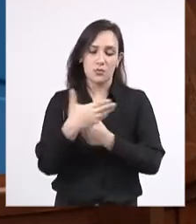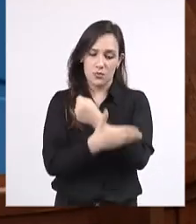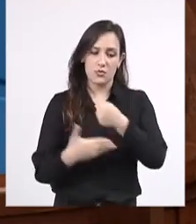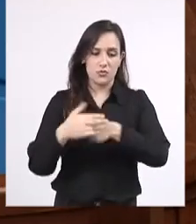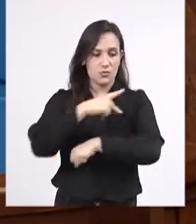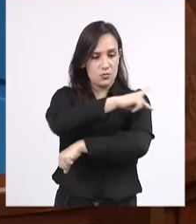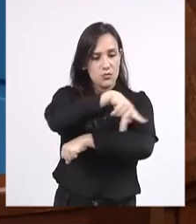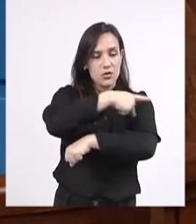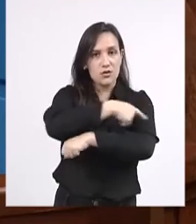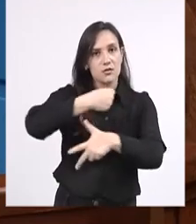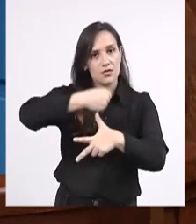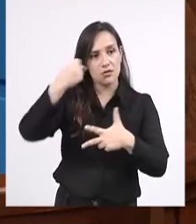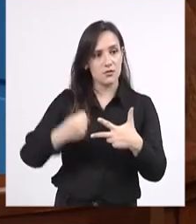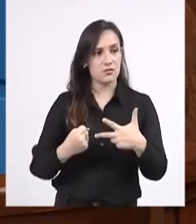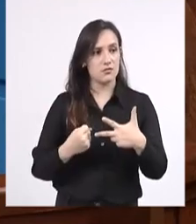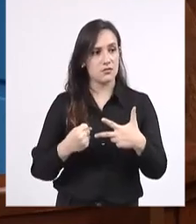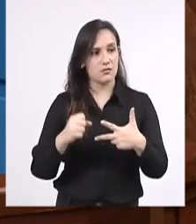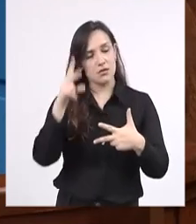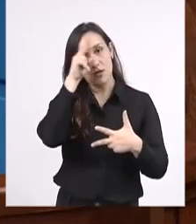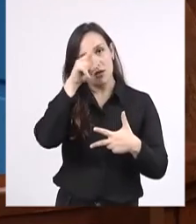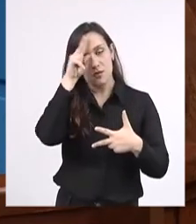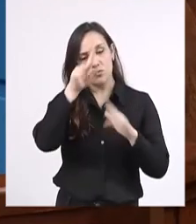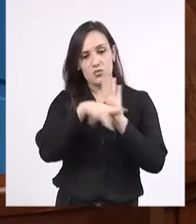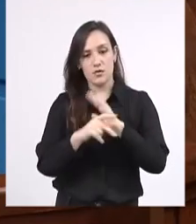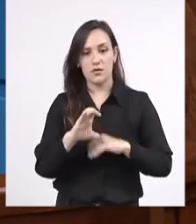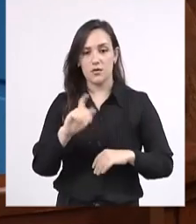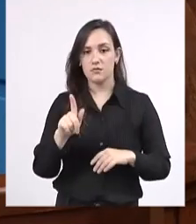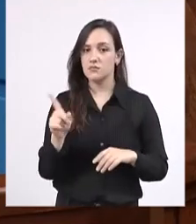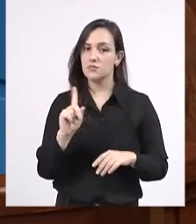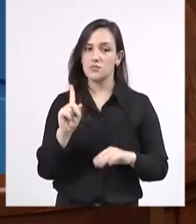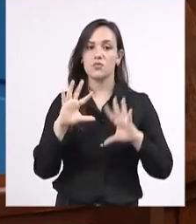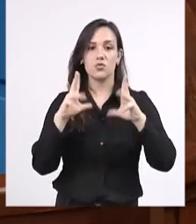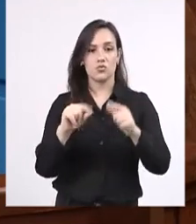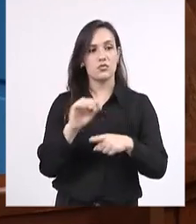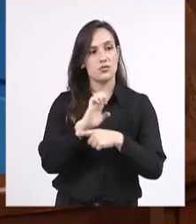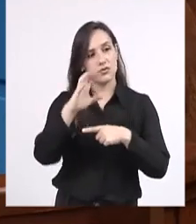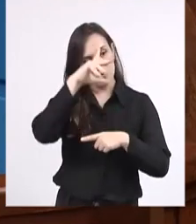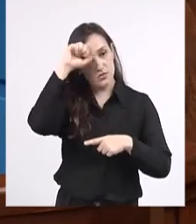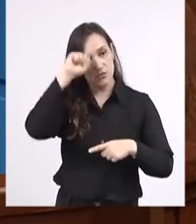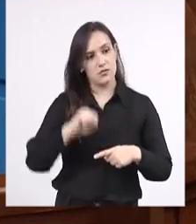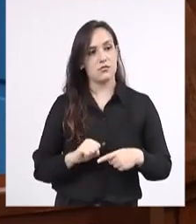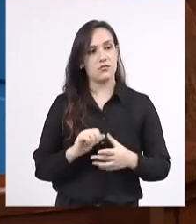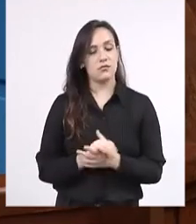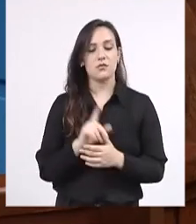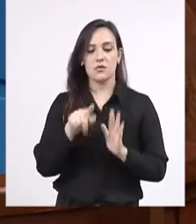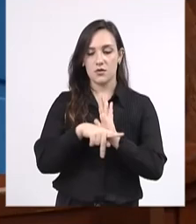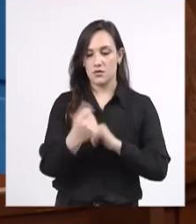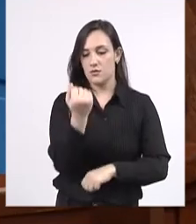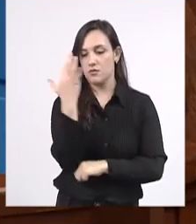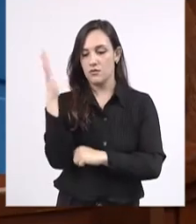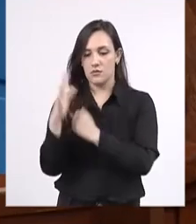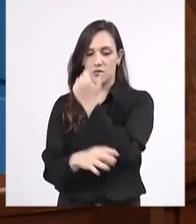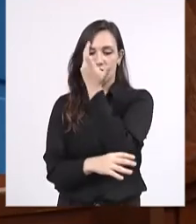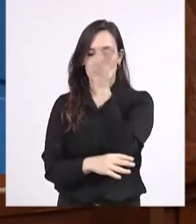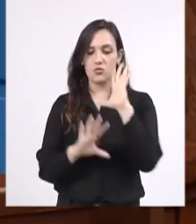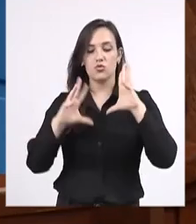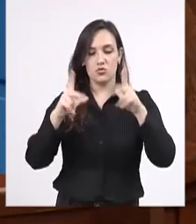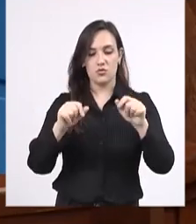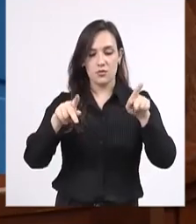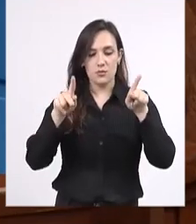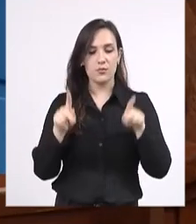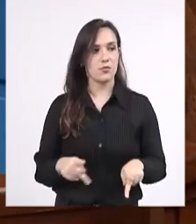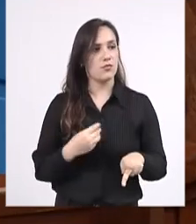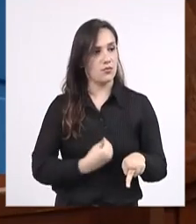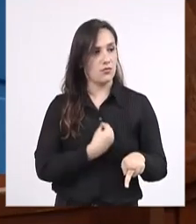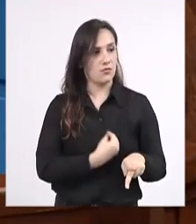patrimônio, que não é apenas de Campo Grande, é do Mato Grosso do Sul, é do meio ambiente, é da população que ali